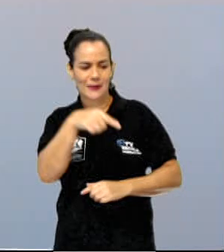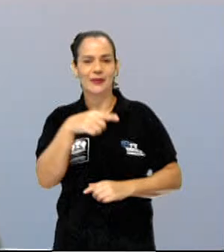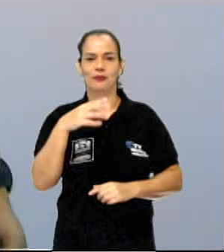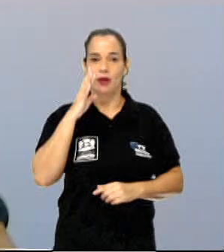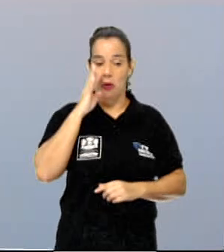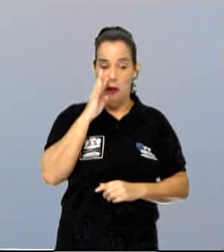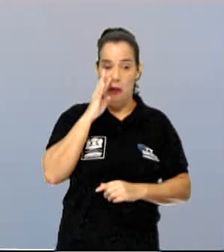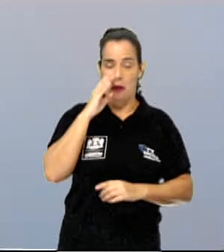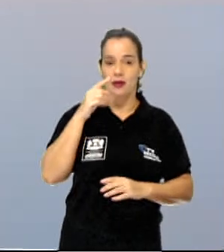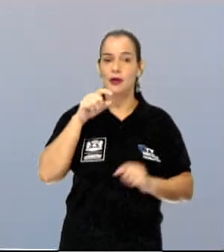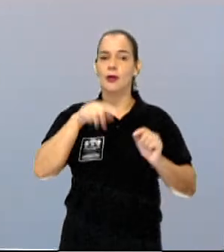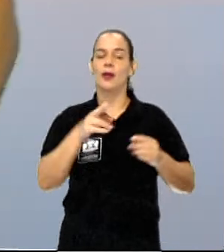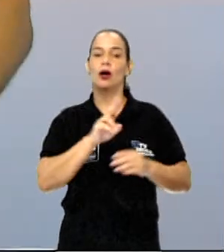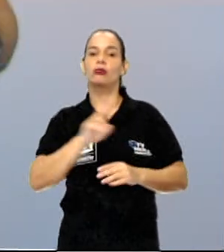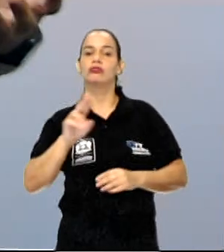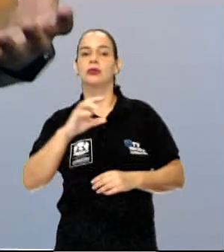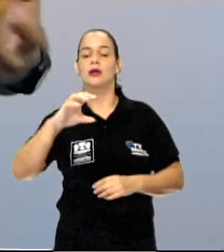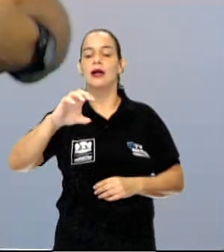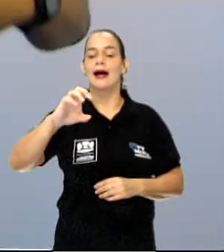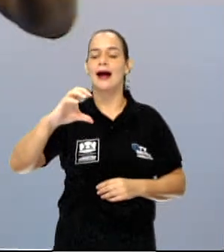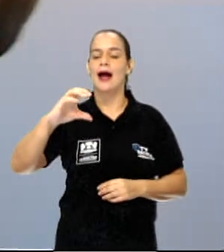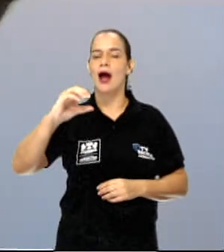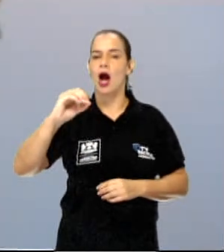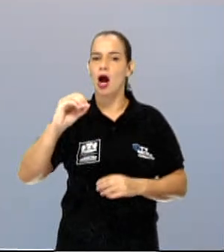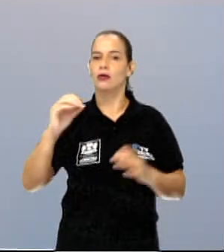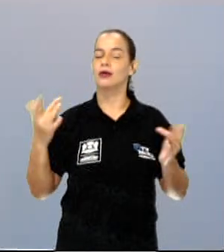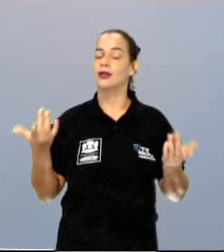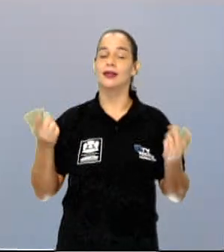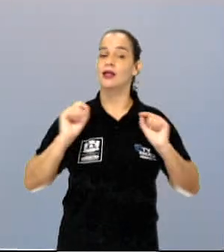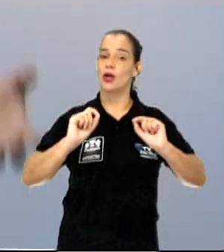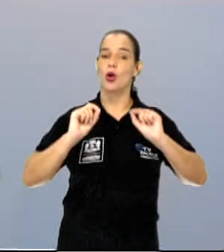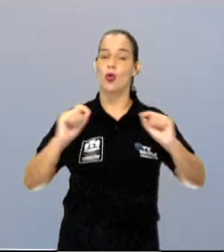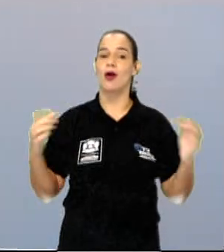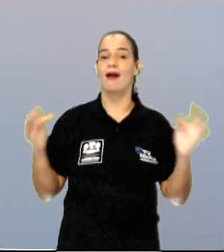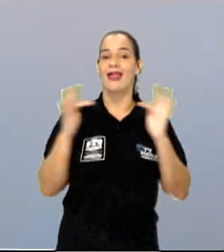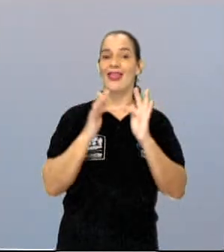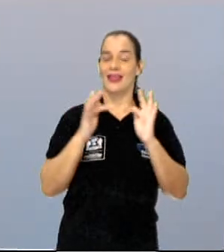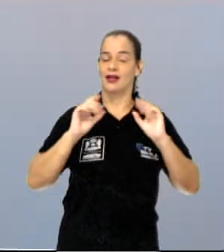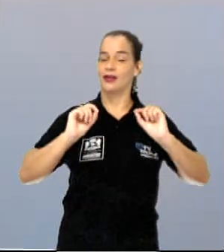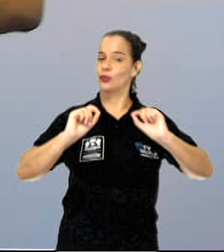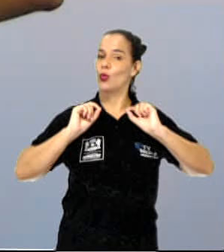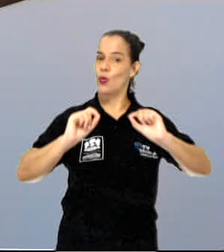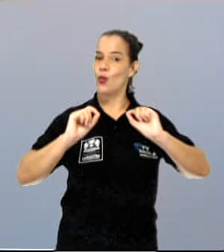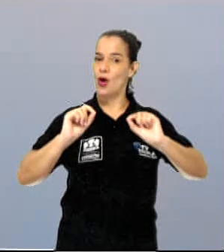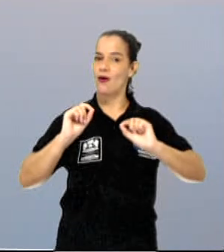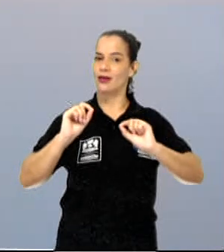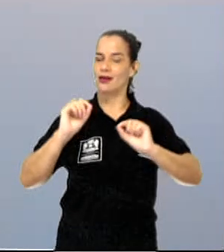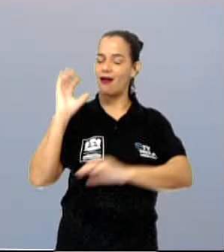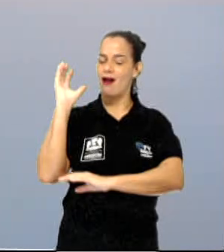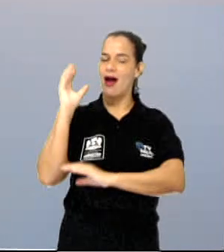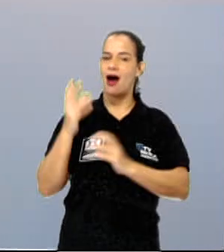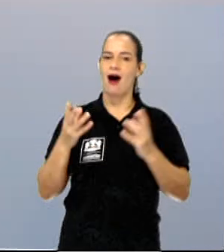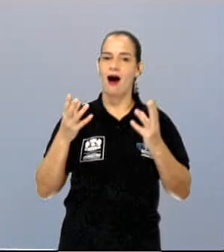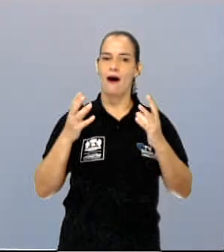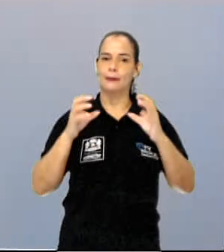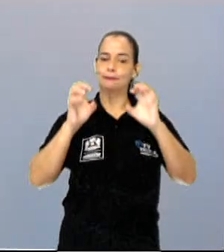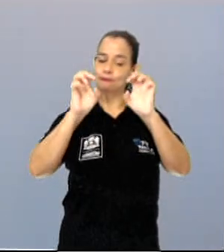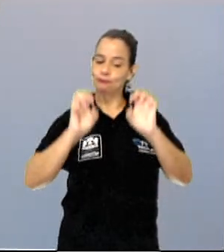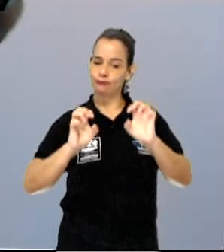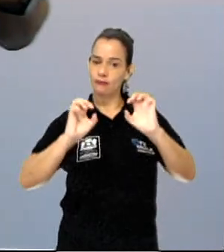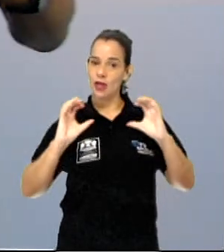ecoturismo. É um turismo ligado aí a essas questões ecológicas. Então, o Pantanal é um abrigo